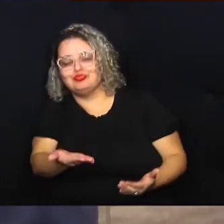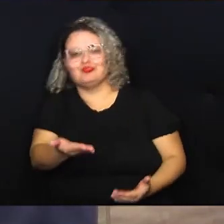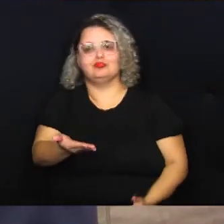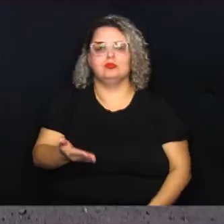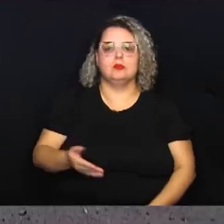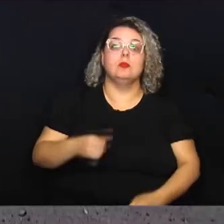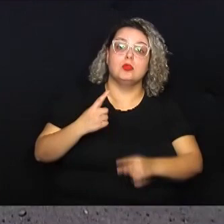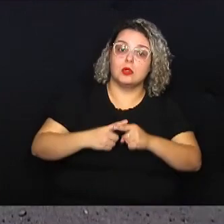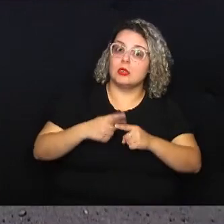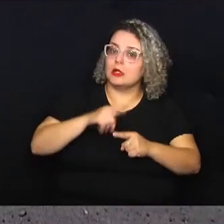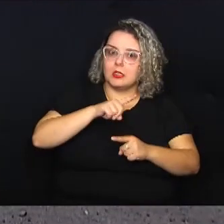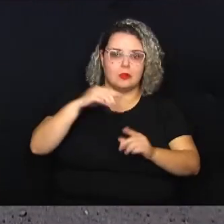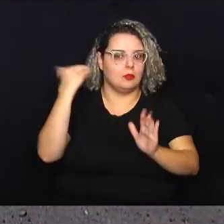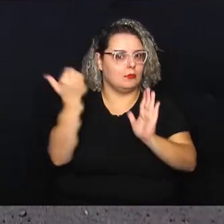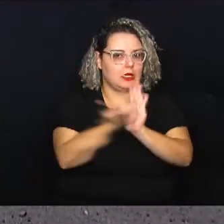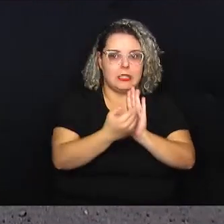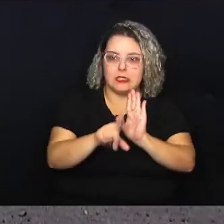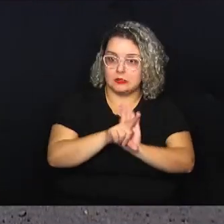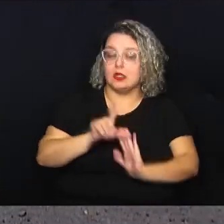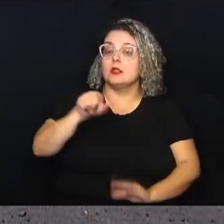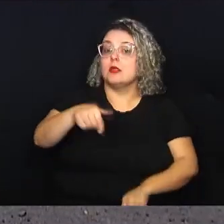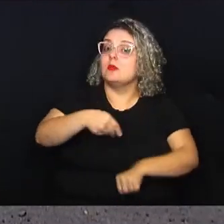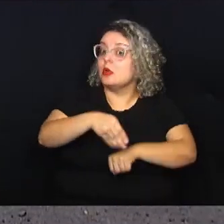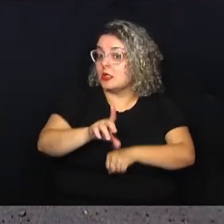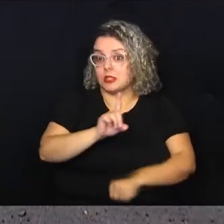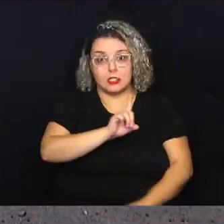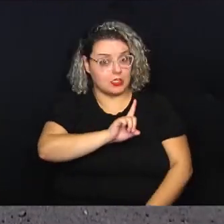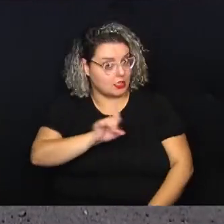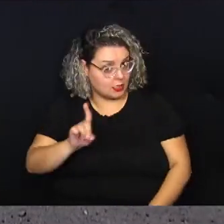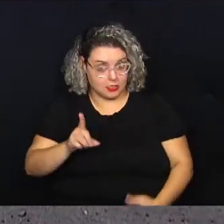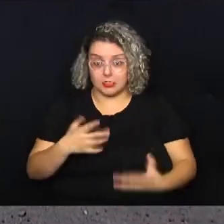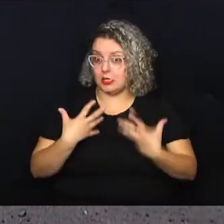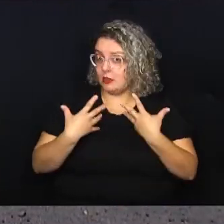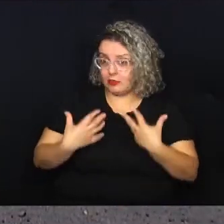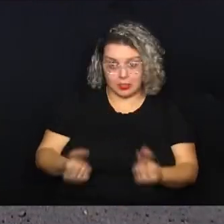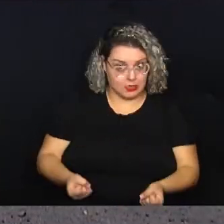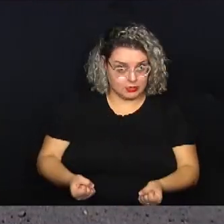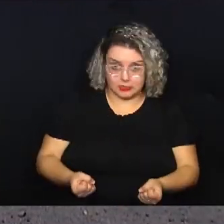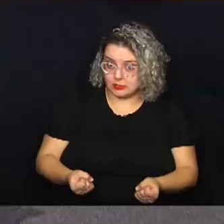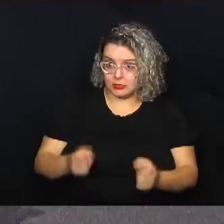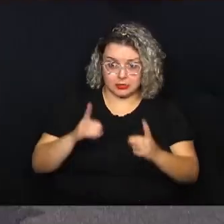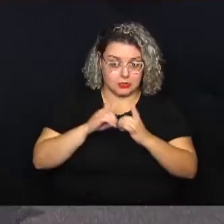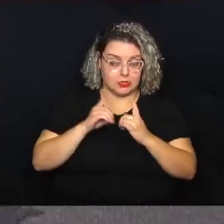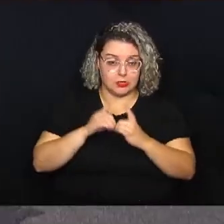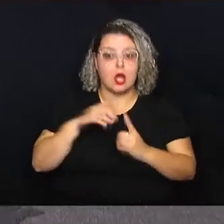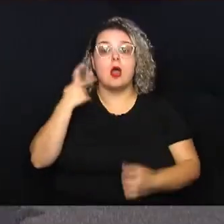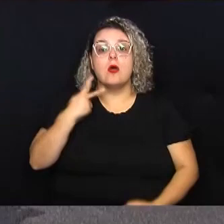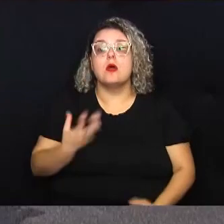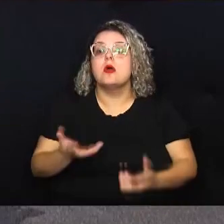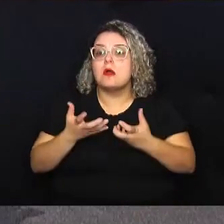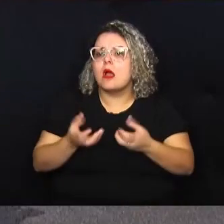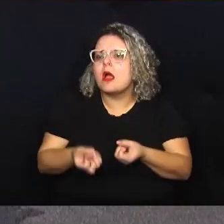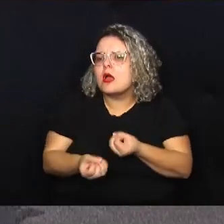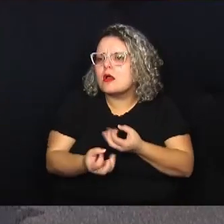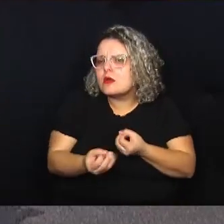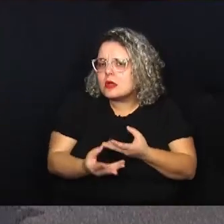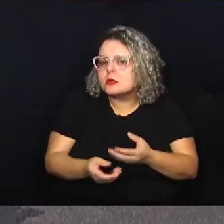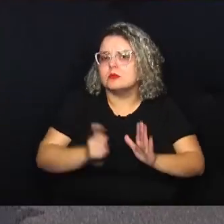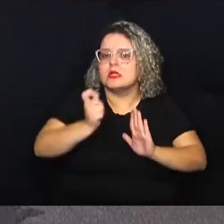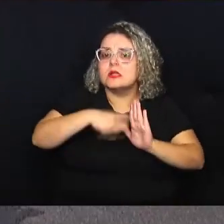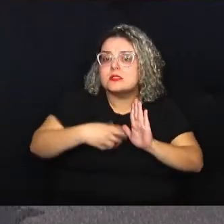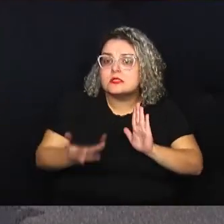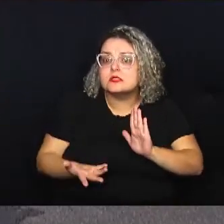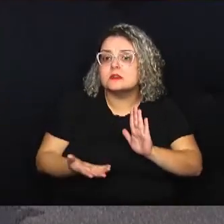infrações de trânsito. Após a indicação que não foi atendida, o vereador busca informações sobre a execução